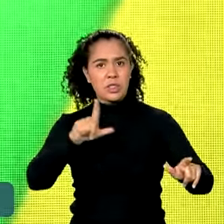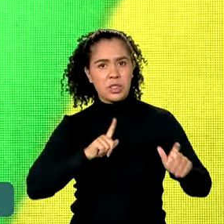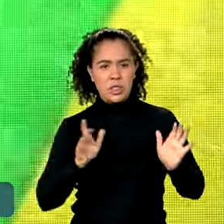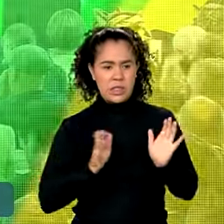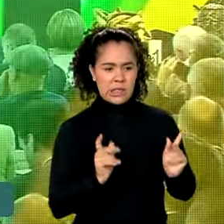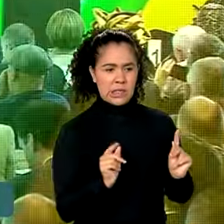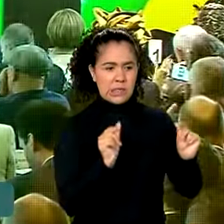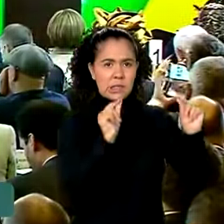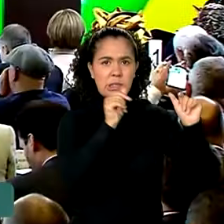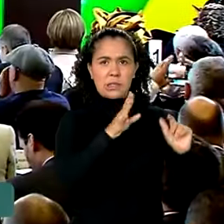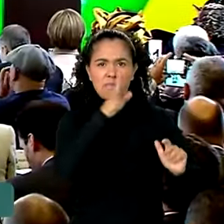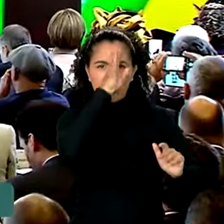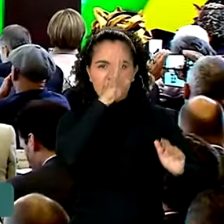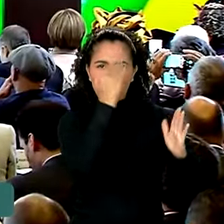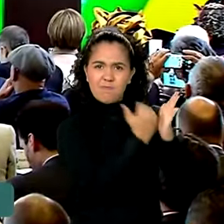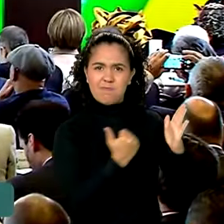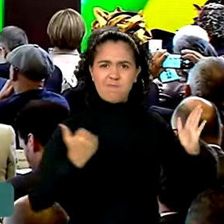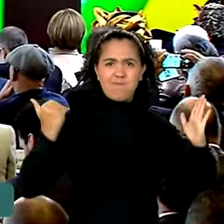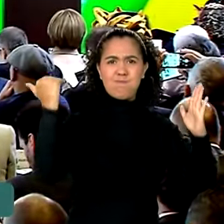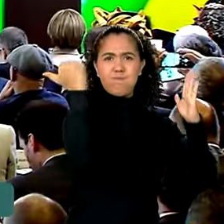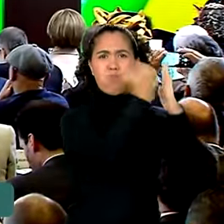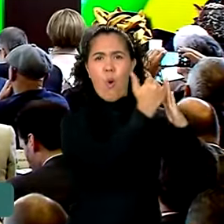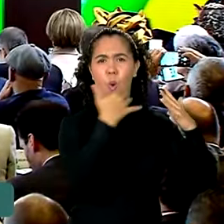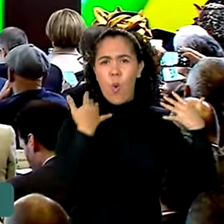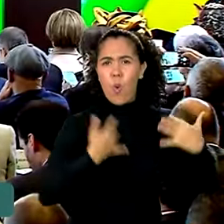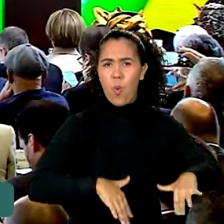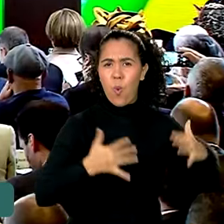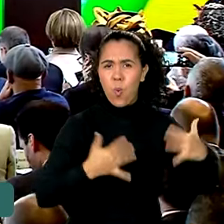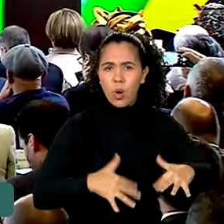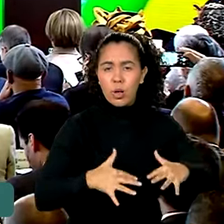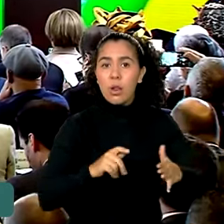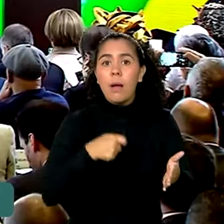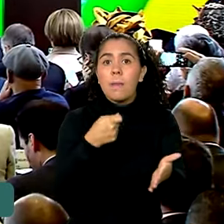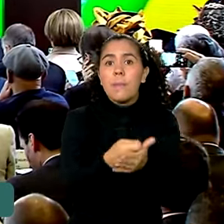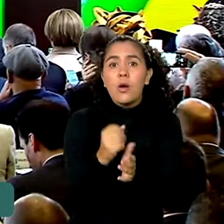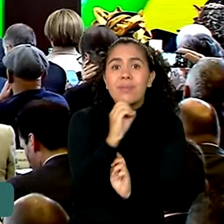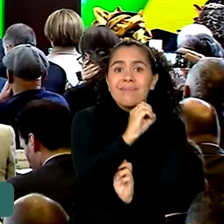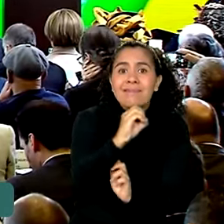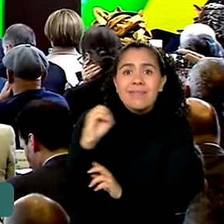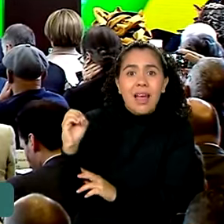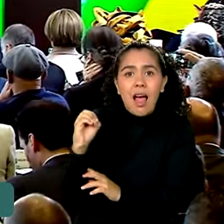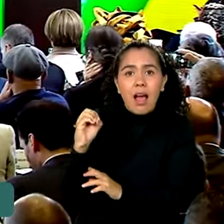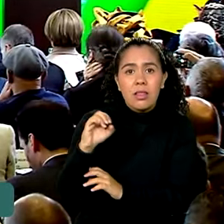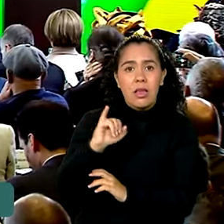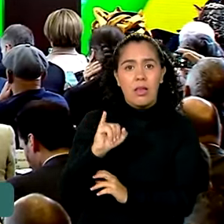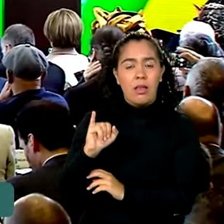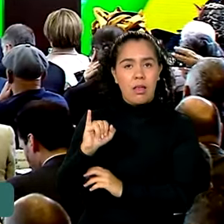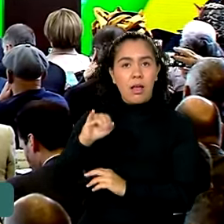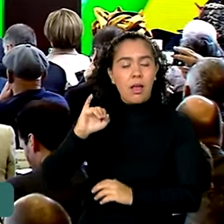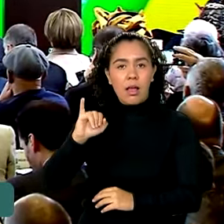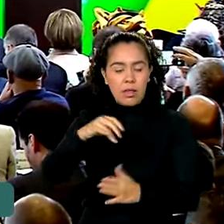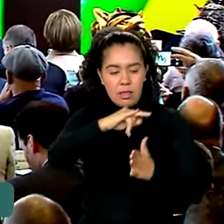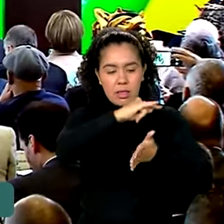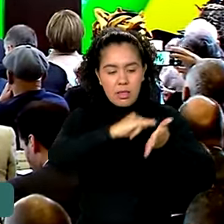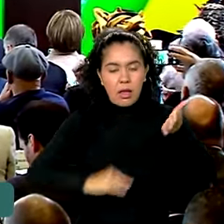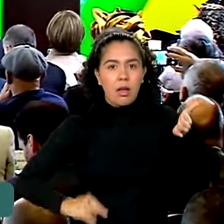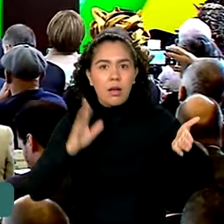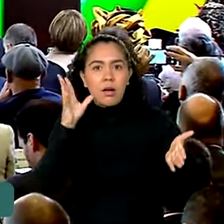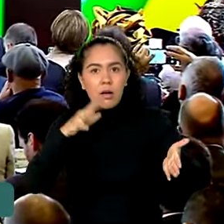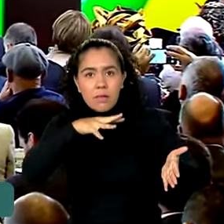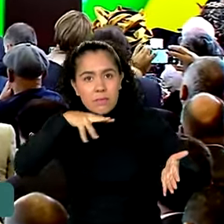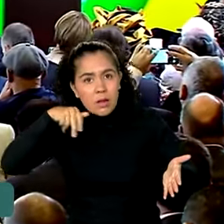excessiva, com rendimentos exorbitantes, pagavam zero de imposto de renda. Várias leis foram